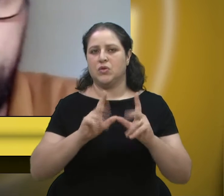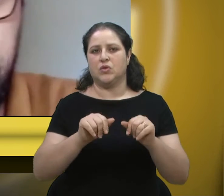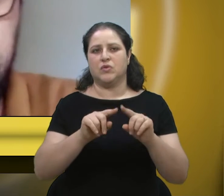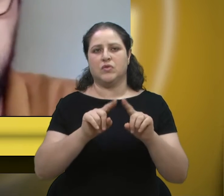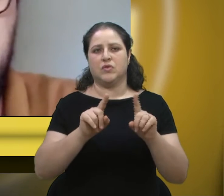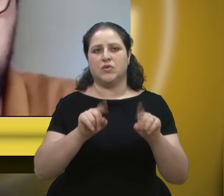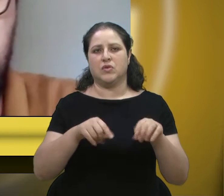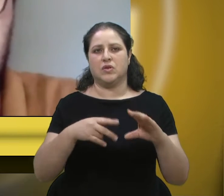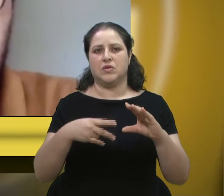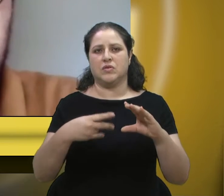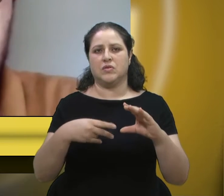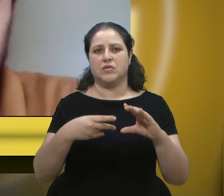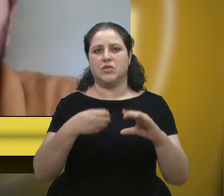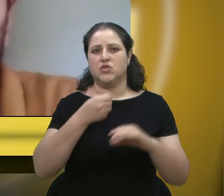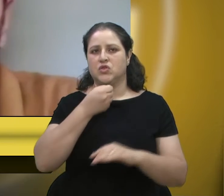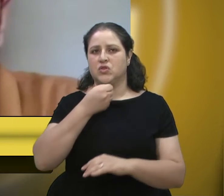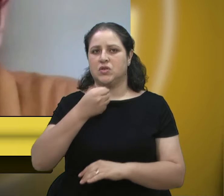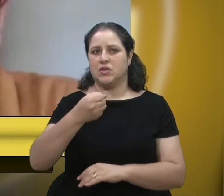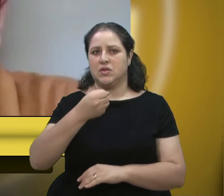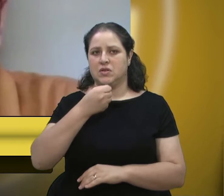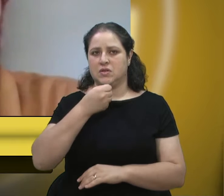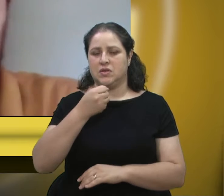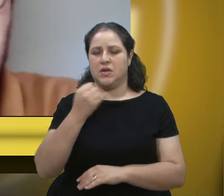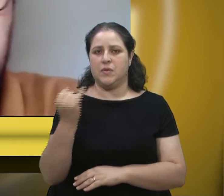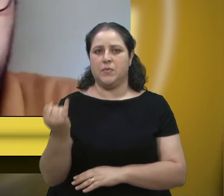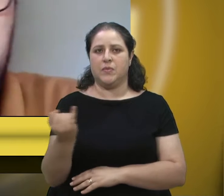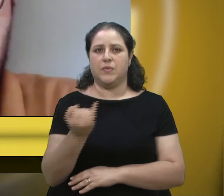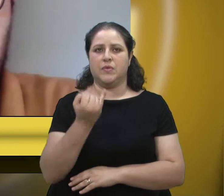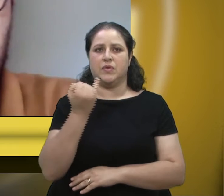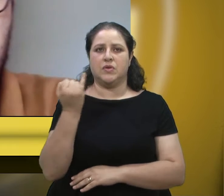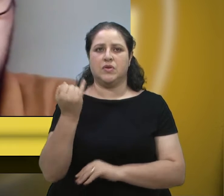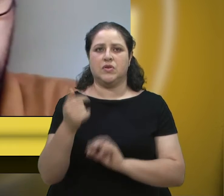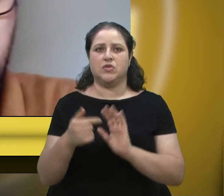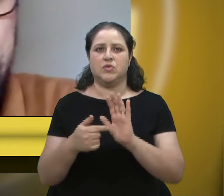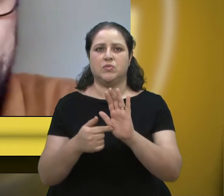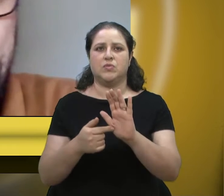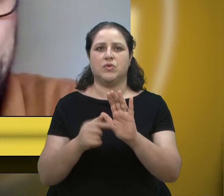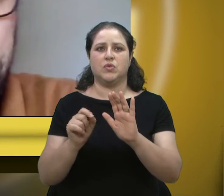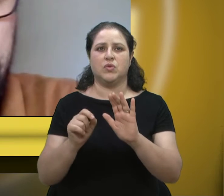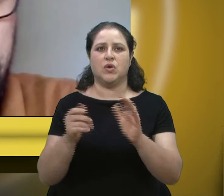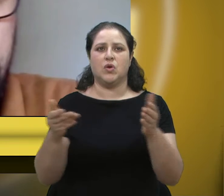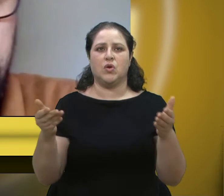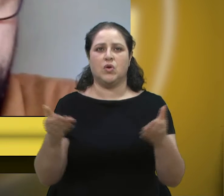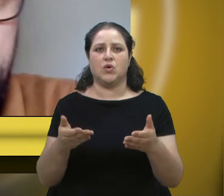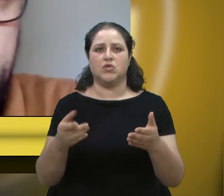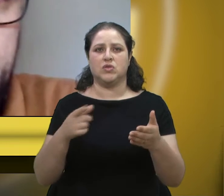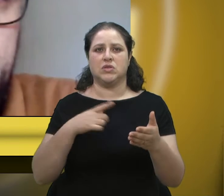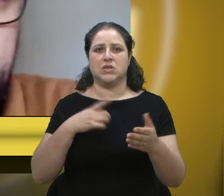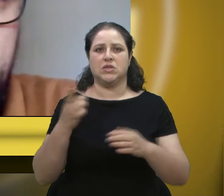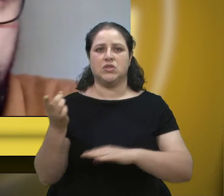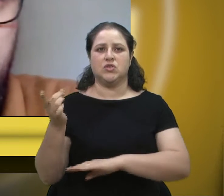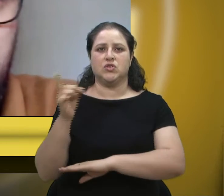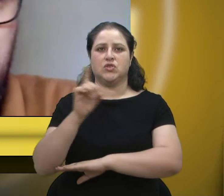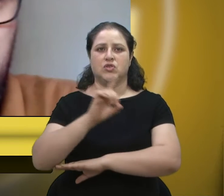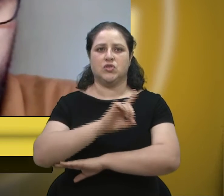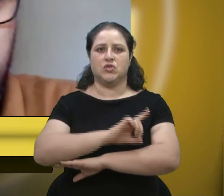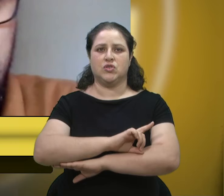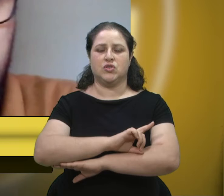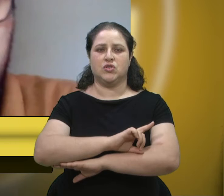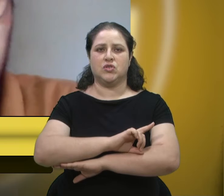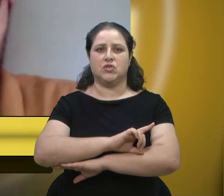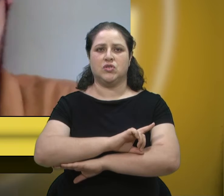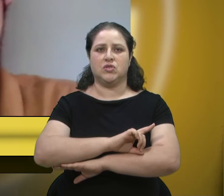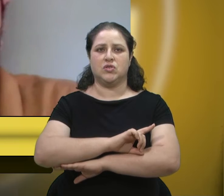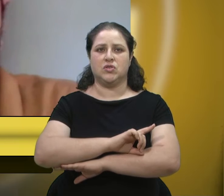nossa casa, enfim, a todos. Importante destacar que hoje nós temos uma data também, que é uma